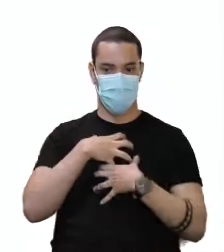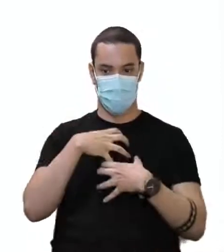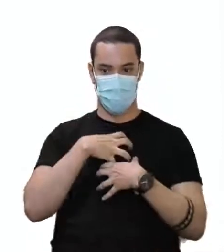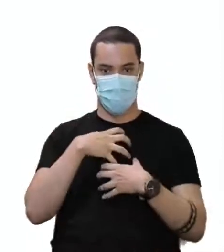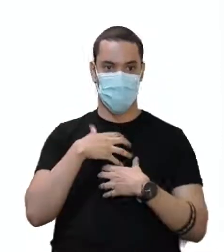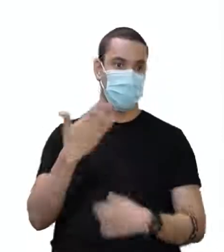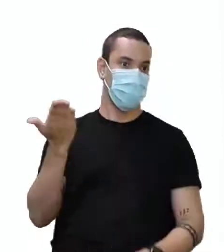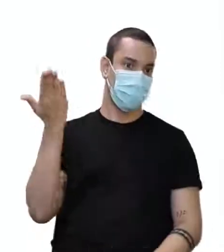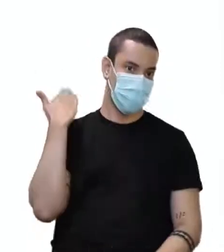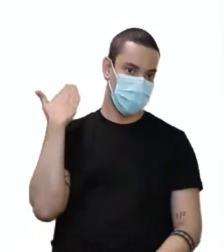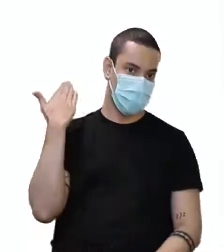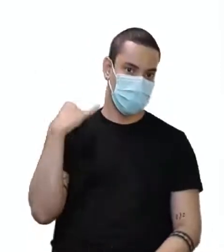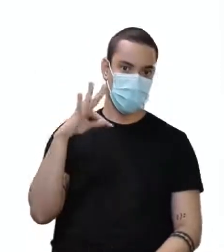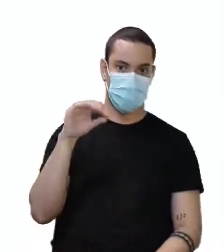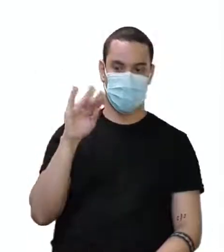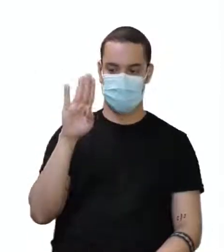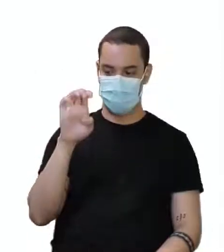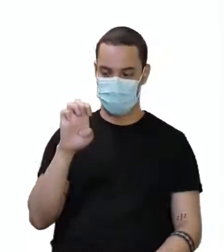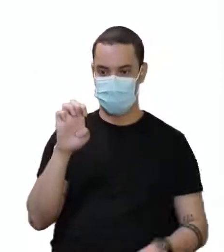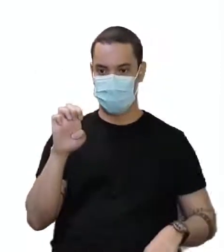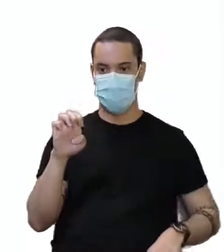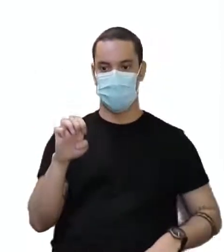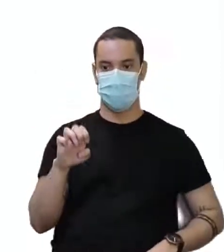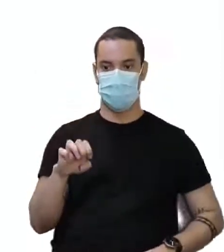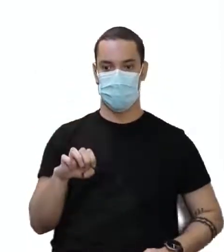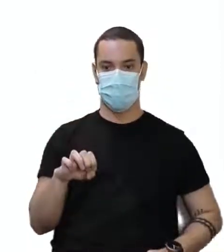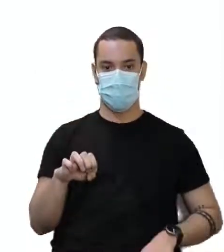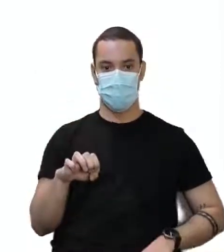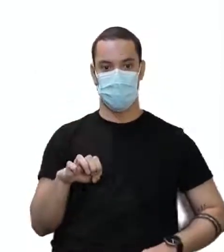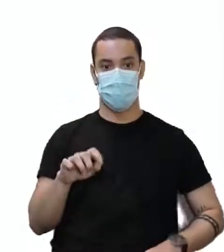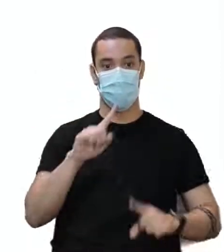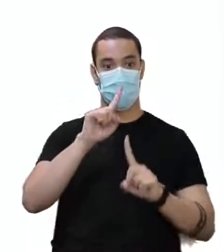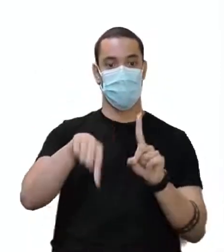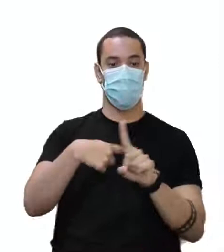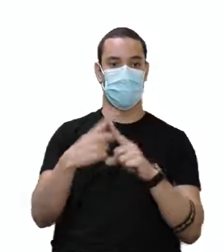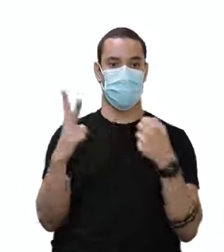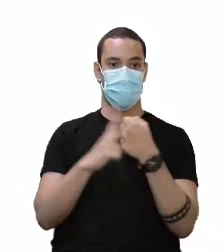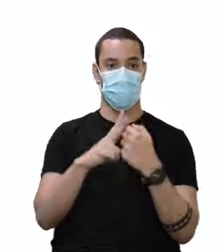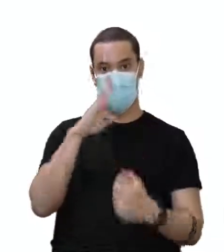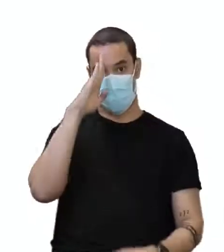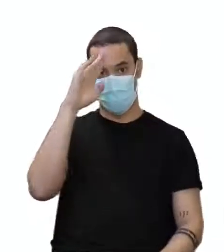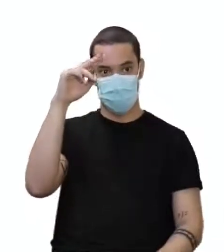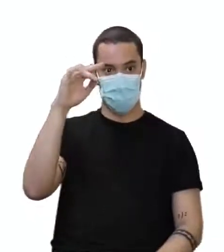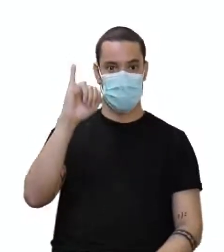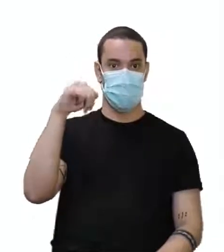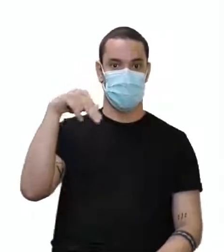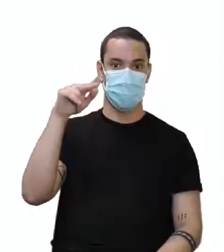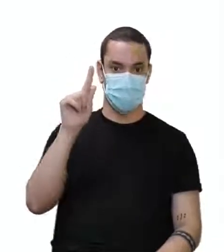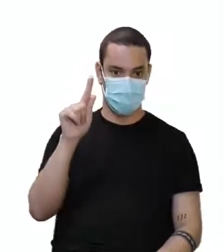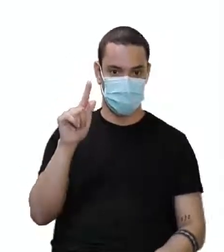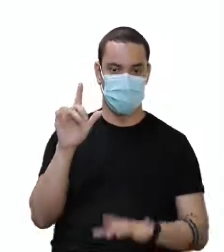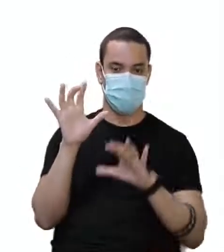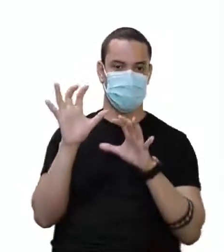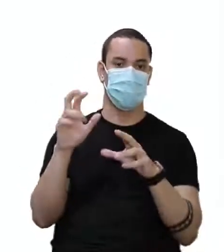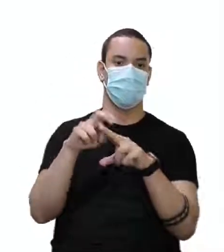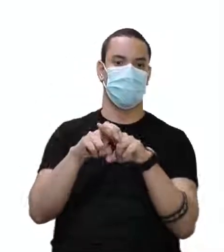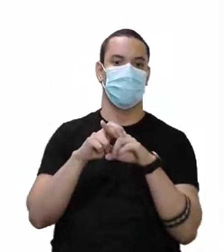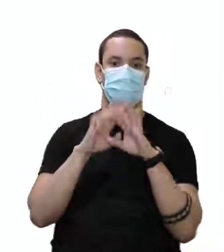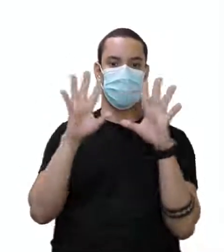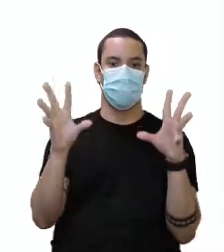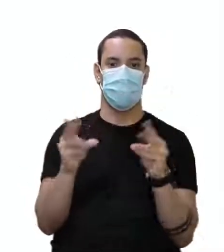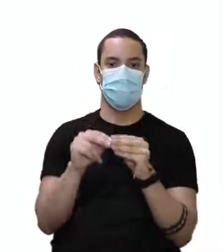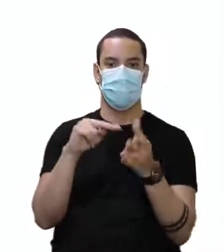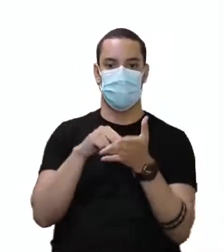aí, Passado, verbo to be, mais verbo principal com ing. Essa forma aqui. E aí forma o